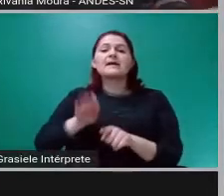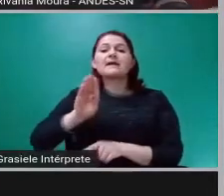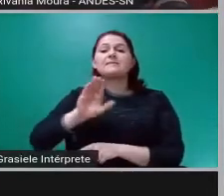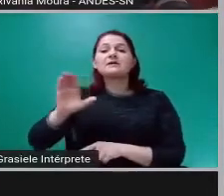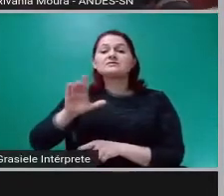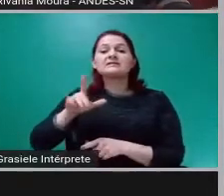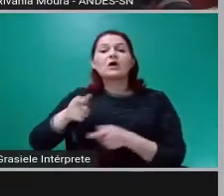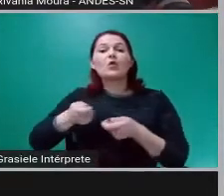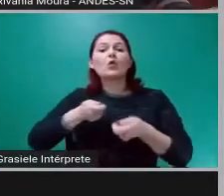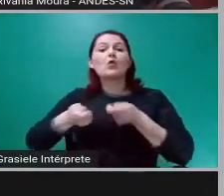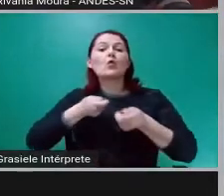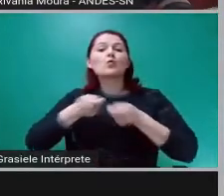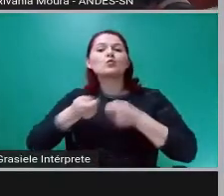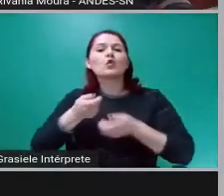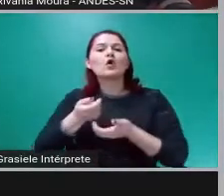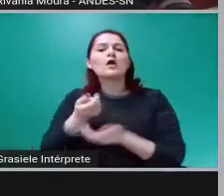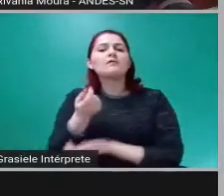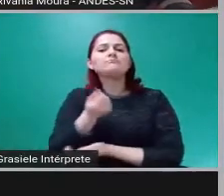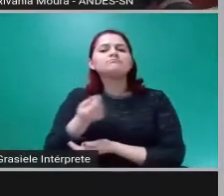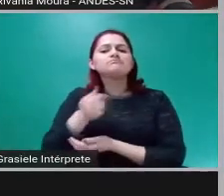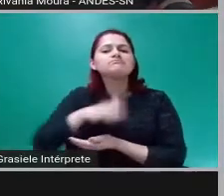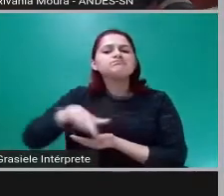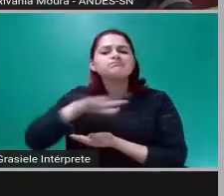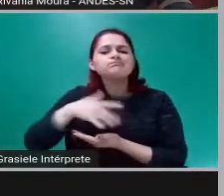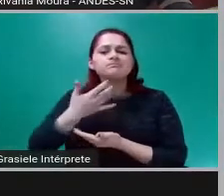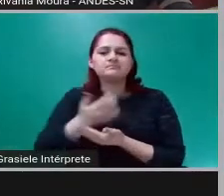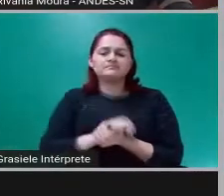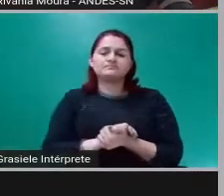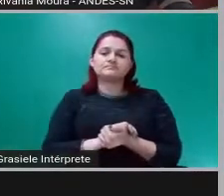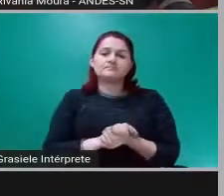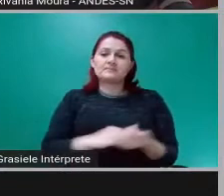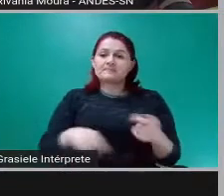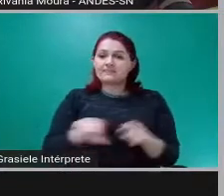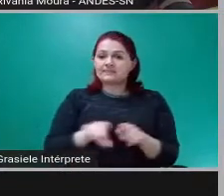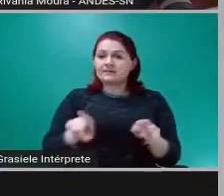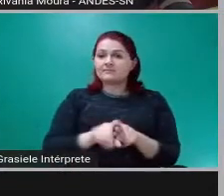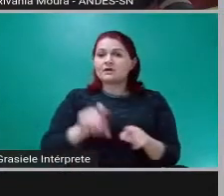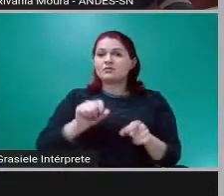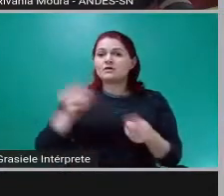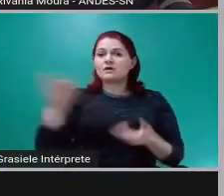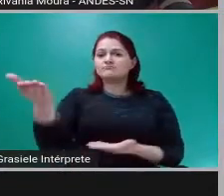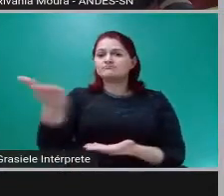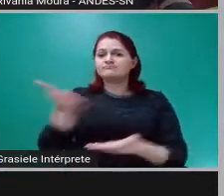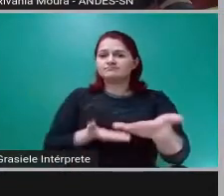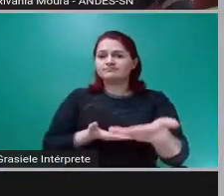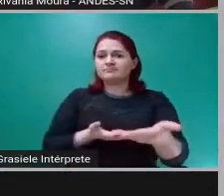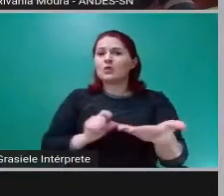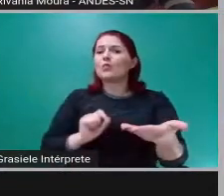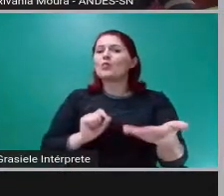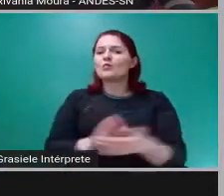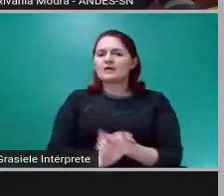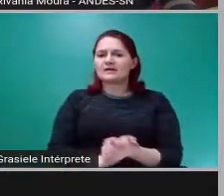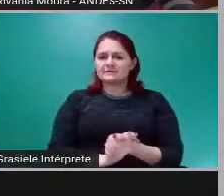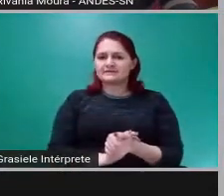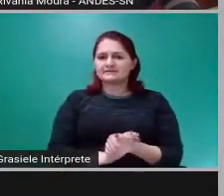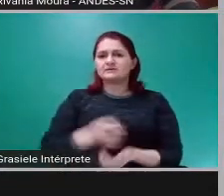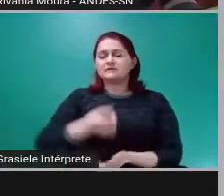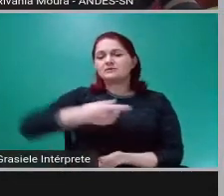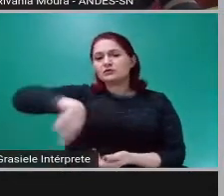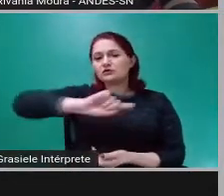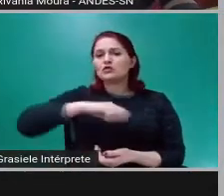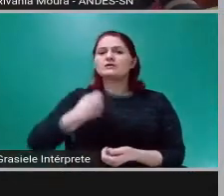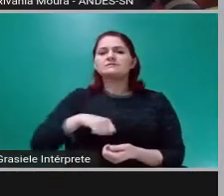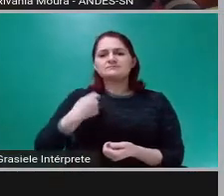E a contrapartida disso tudo, que é especialização regressiva na divisão internacional do trabalho,